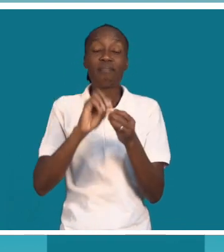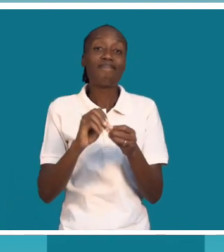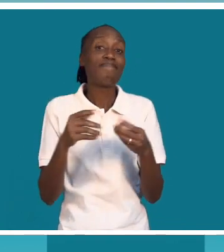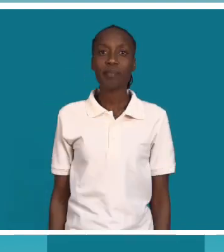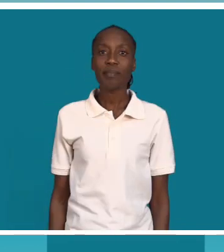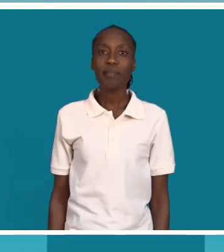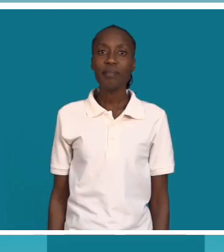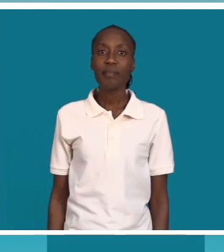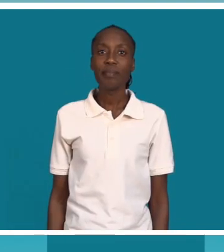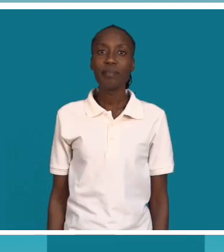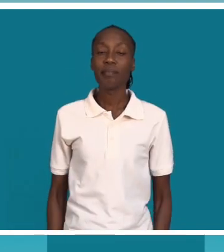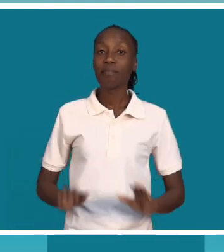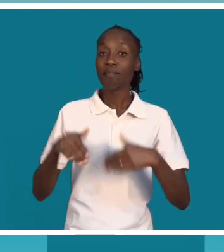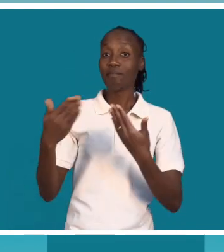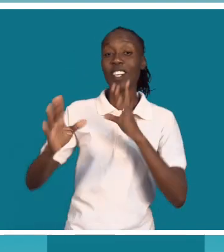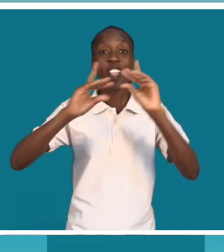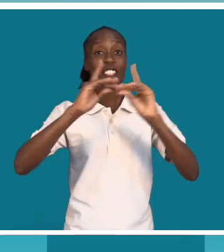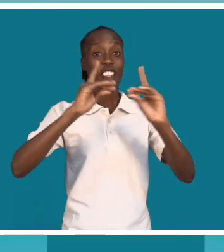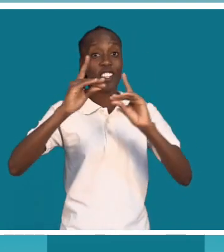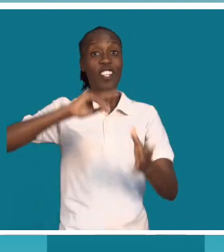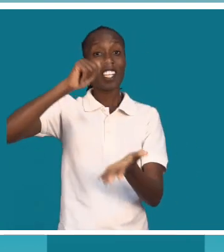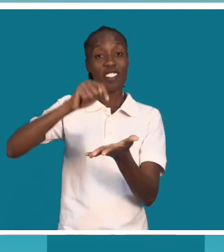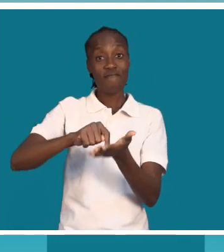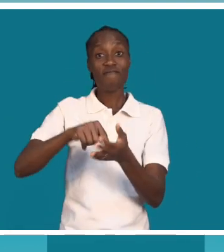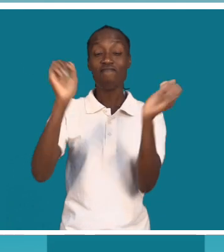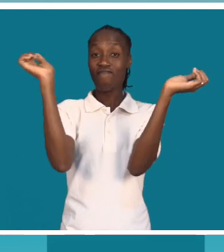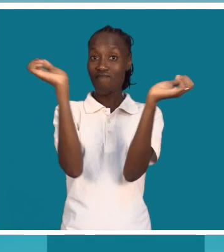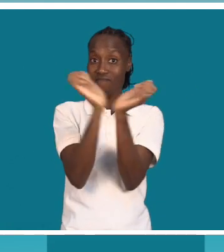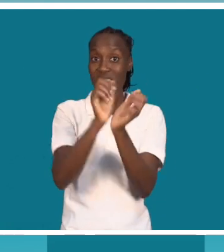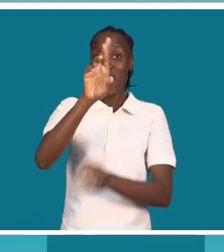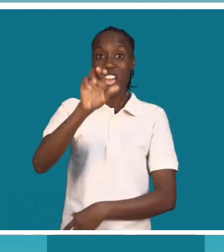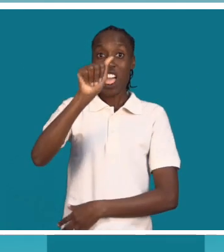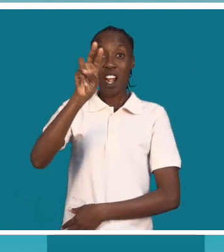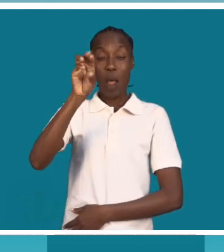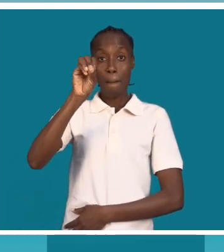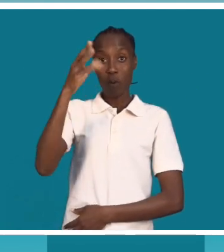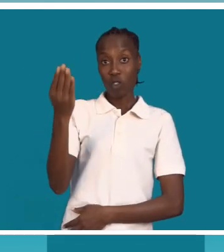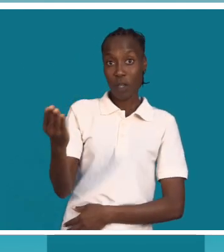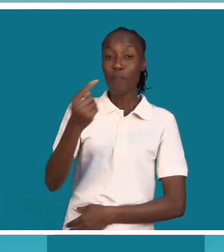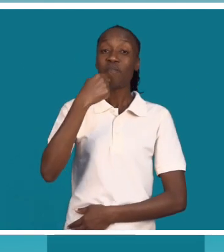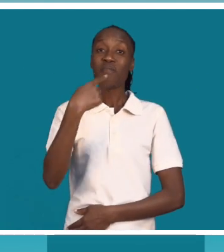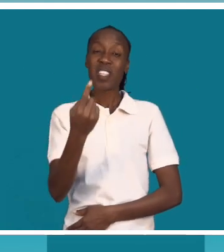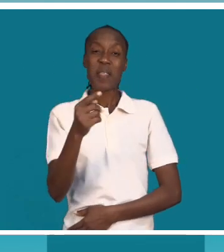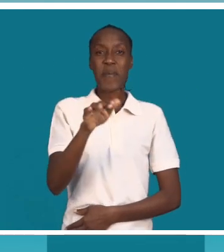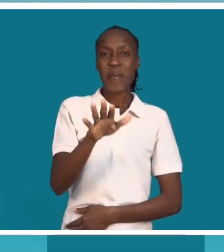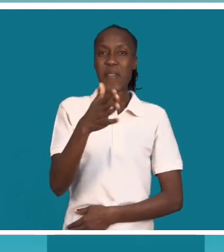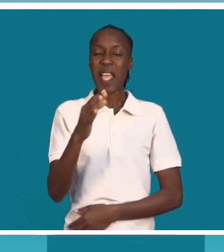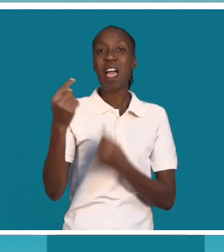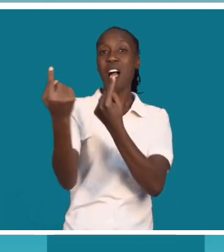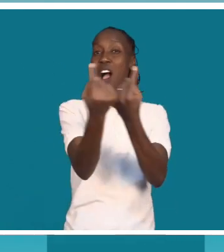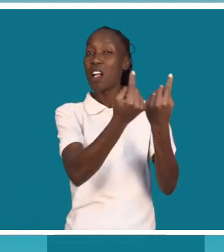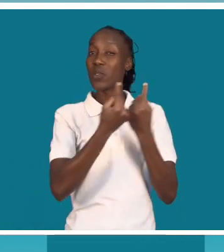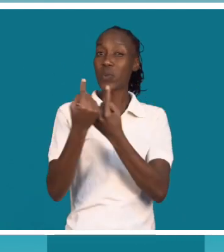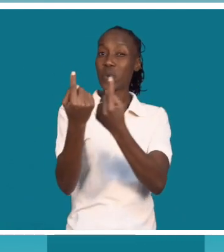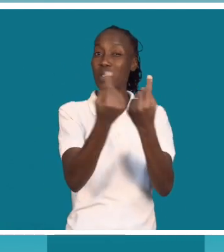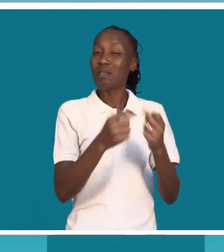O diretor da cadeia central da Machava, Ramos Zambuco, minimiza a situação e garante que a